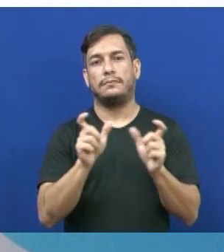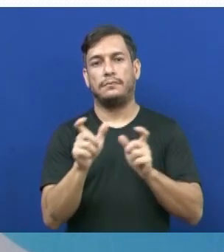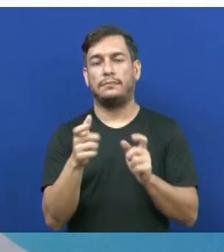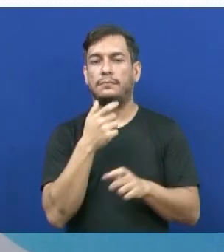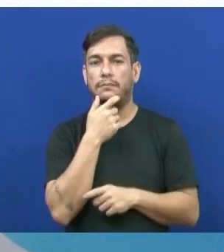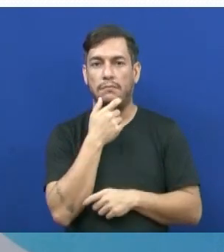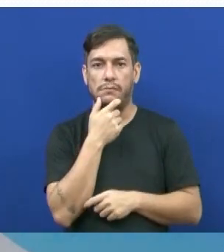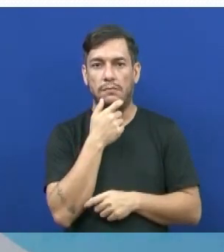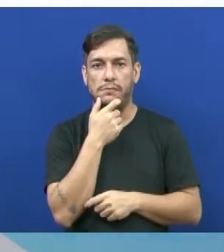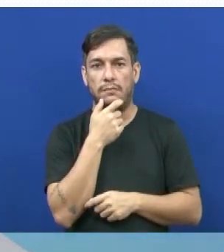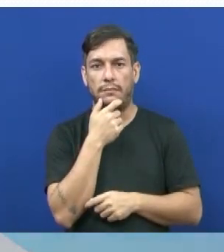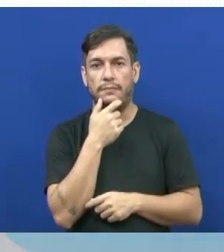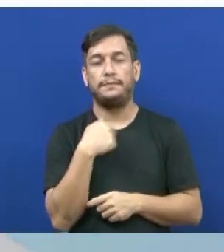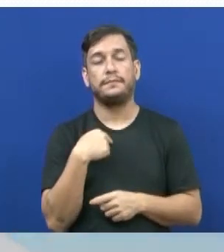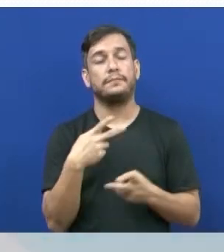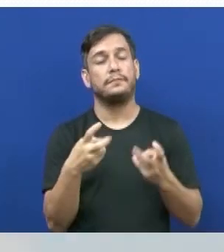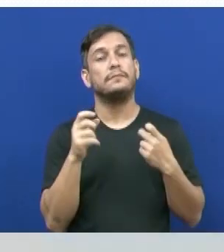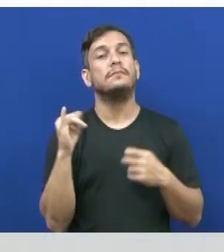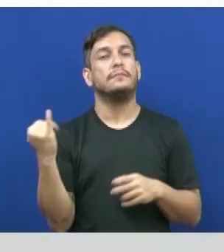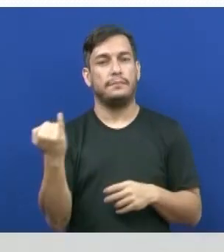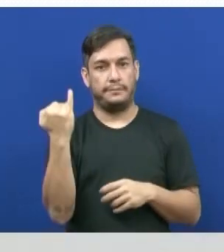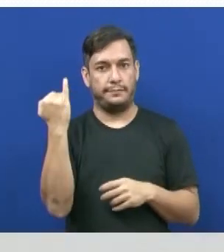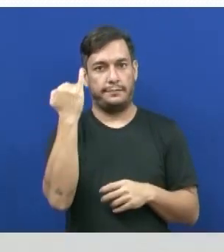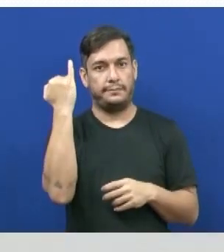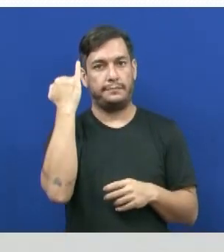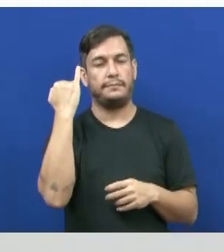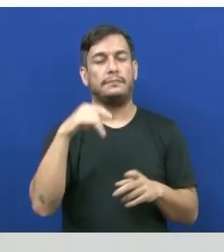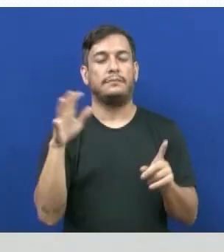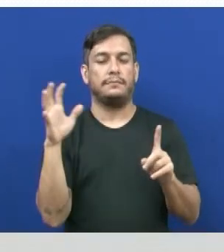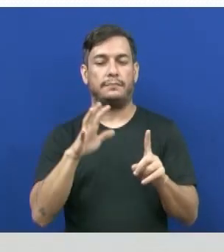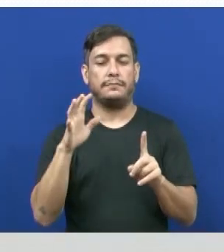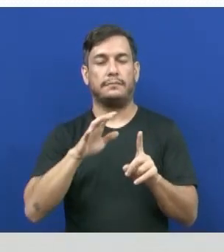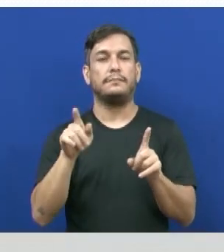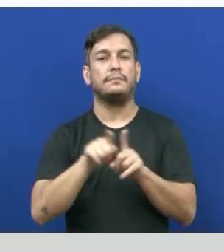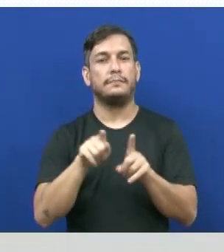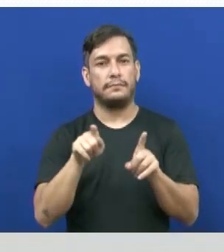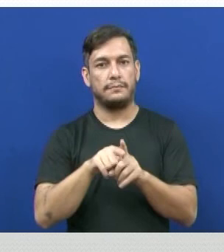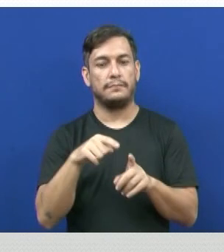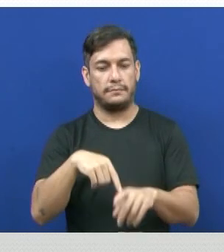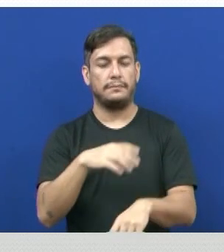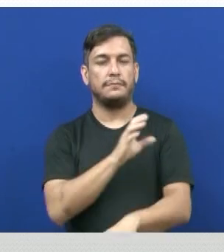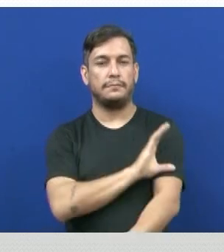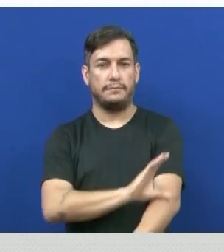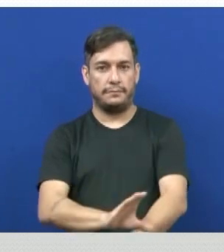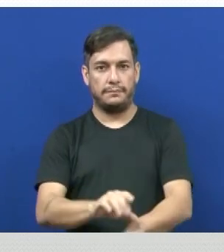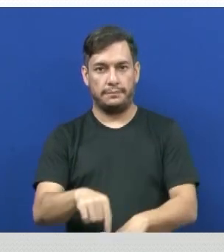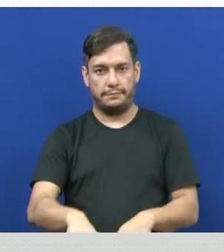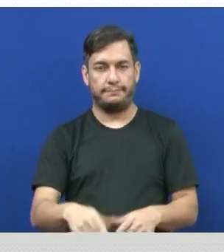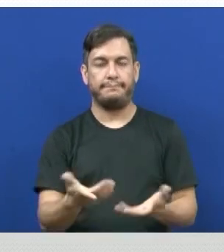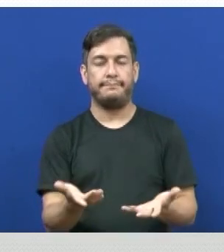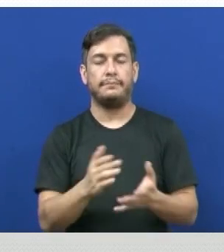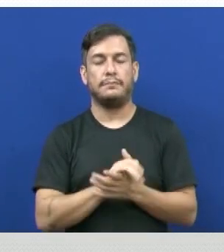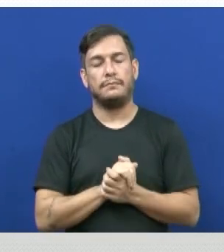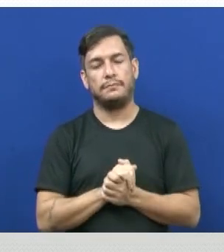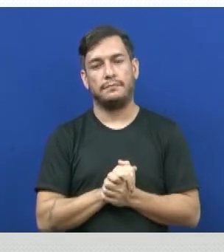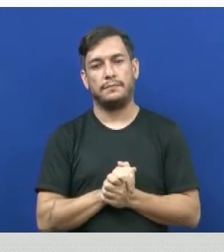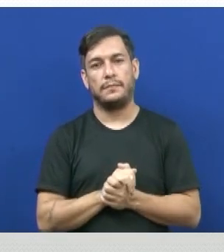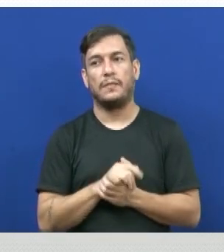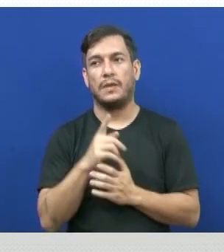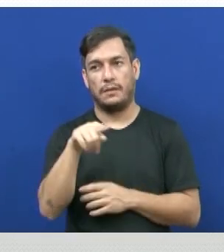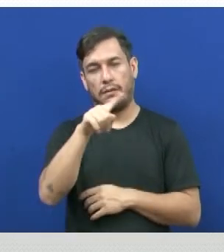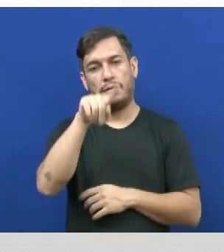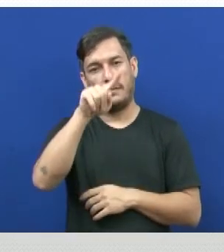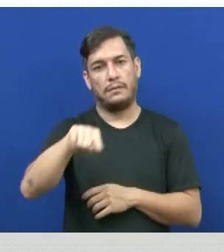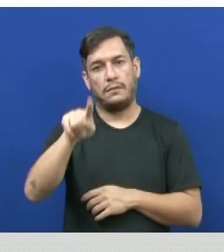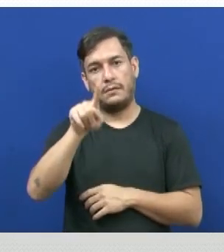inglês. Daí percebemos a importância e a influência que exerce sobre a nossa cultura. Com isso em mente, assinale a